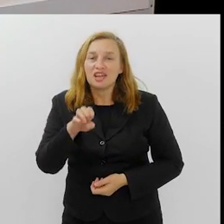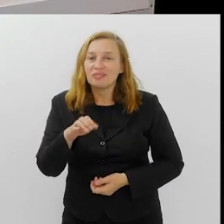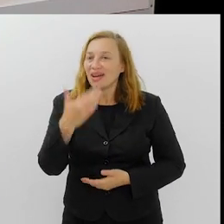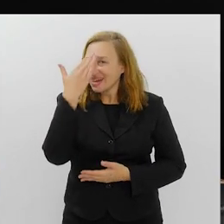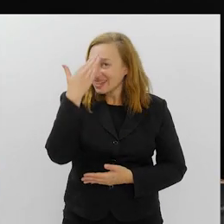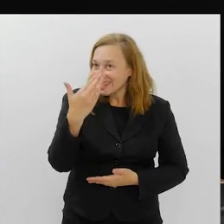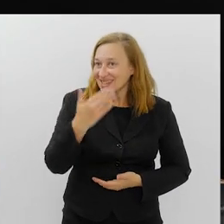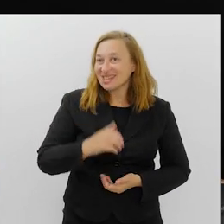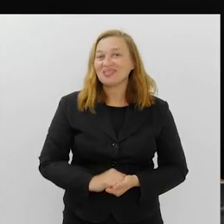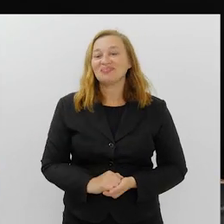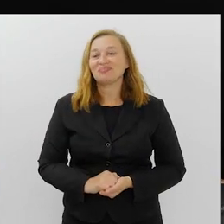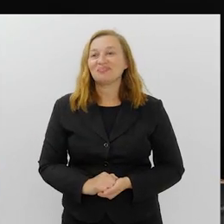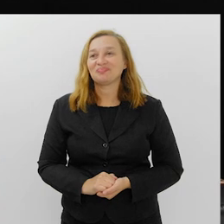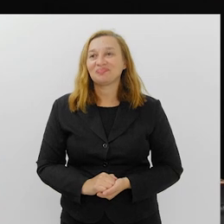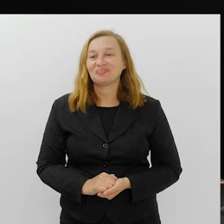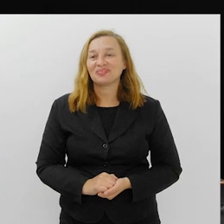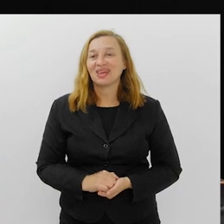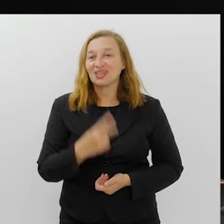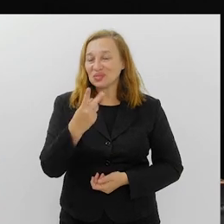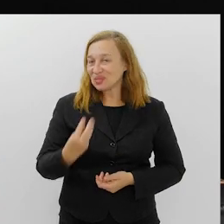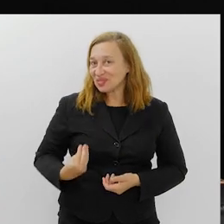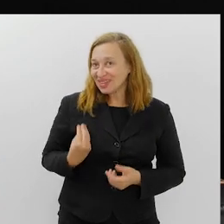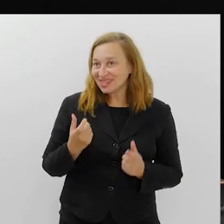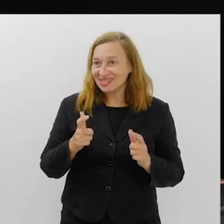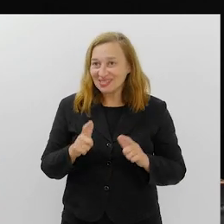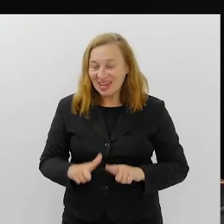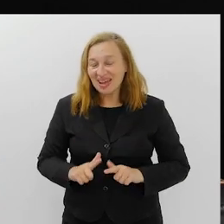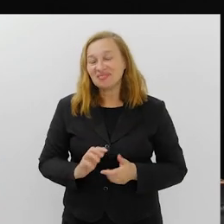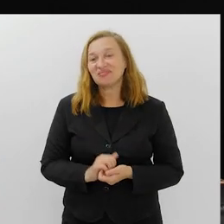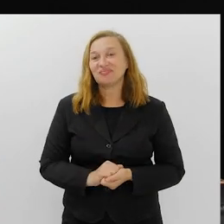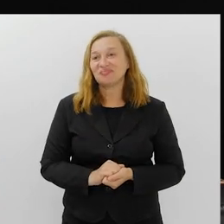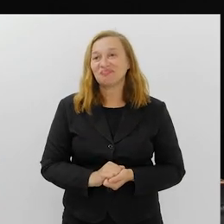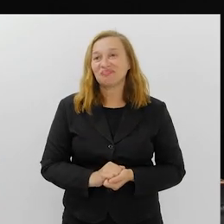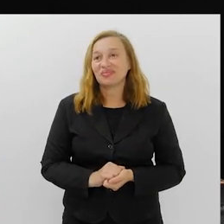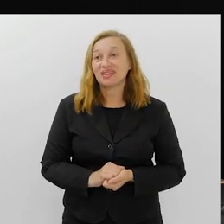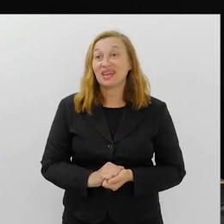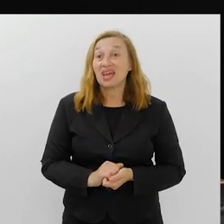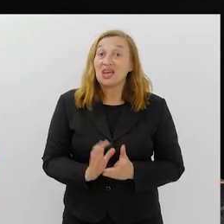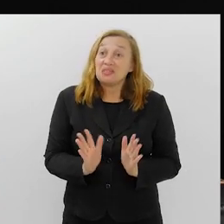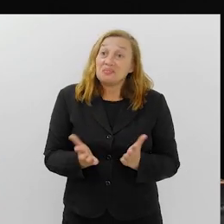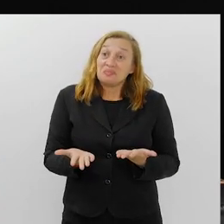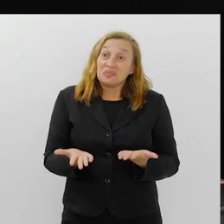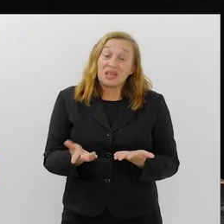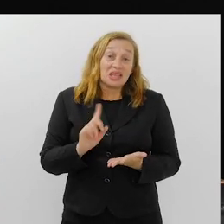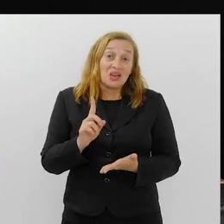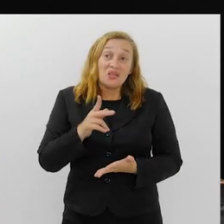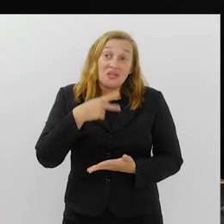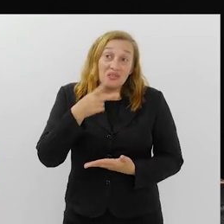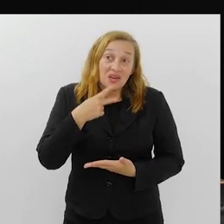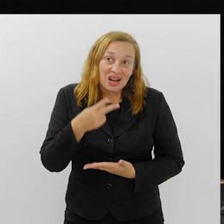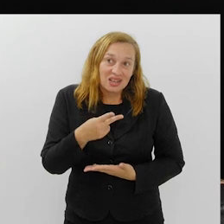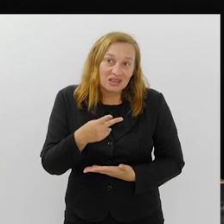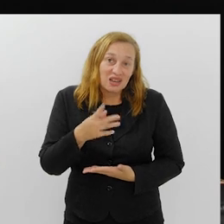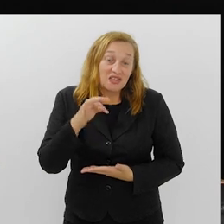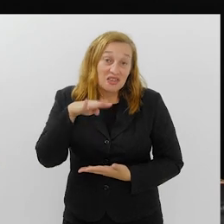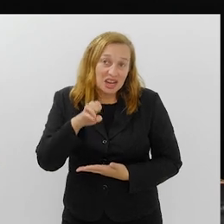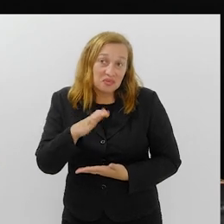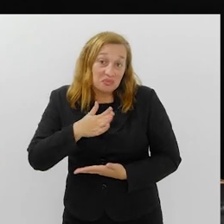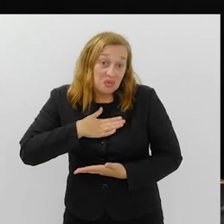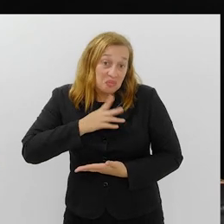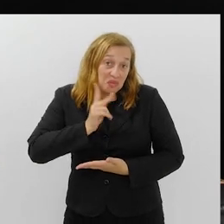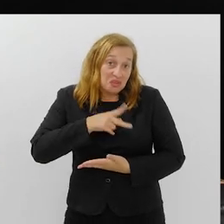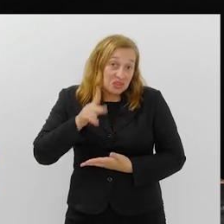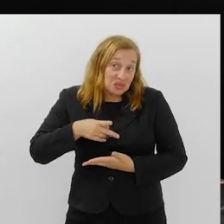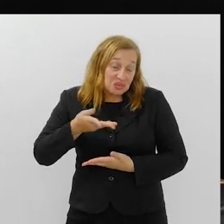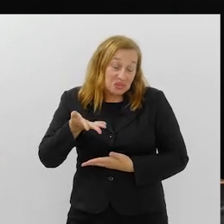Felipe, eu quero te agradecer muito a presença e... Acabei que não falamos sobre... O Felipe foi